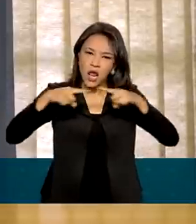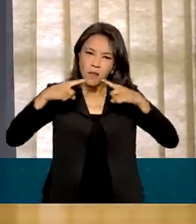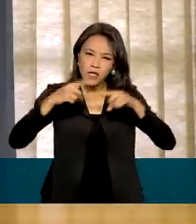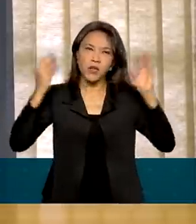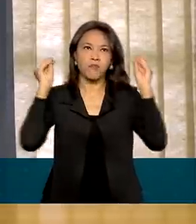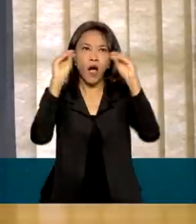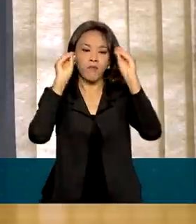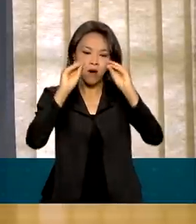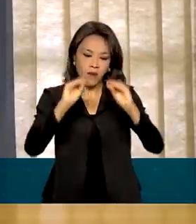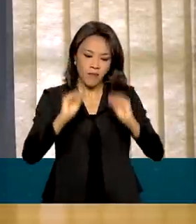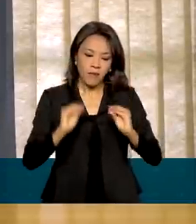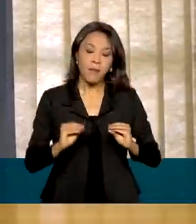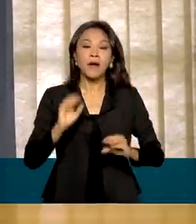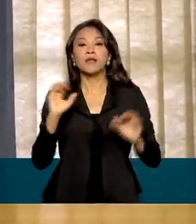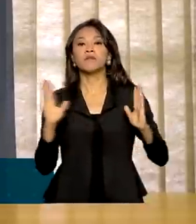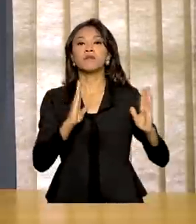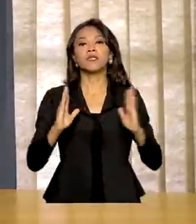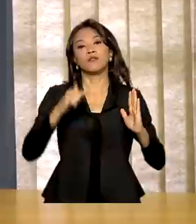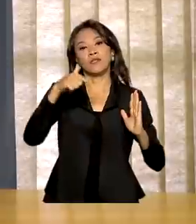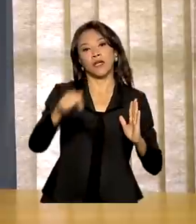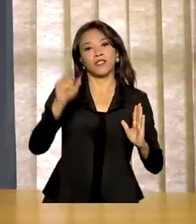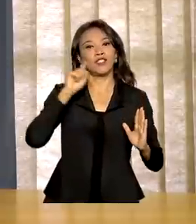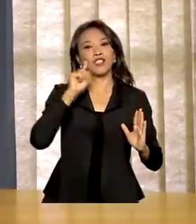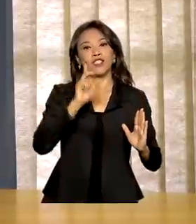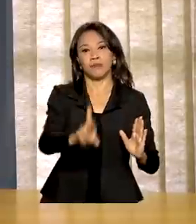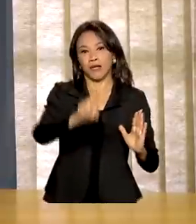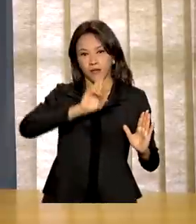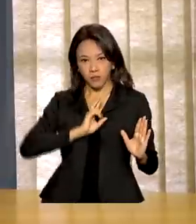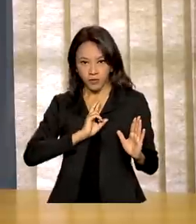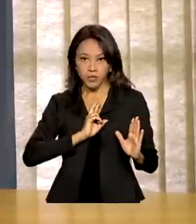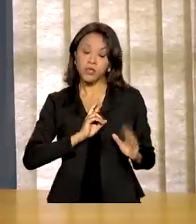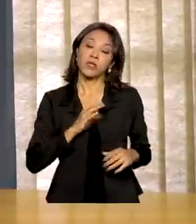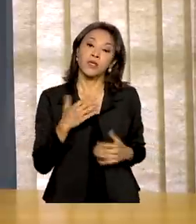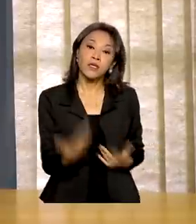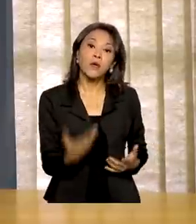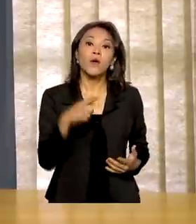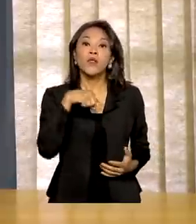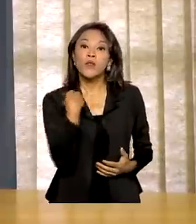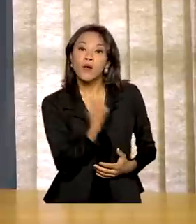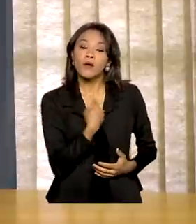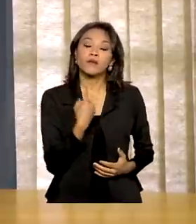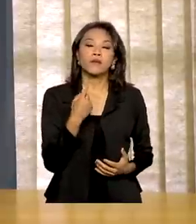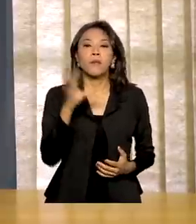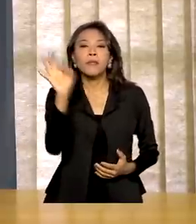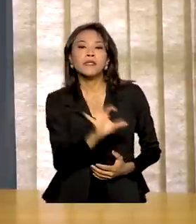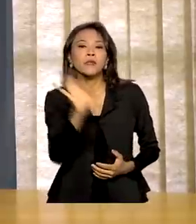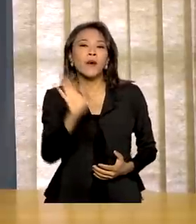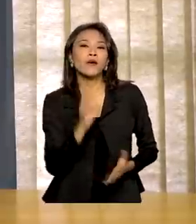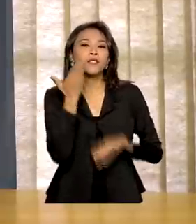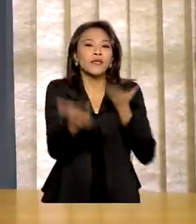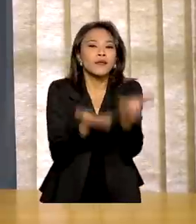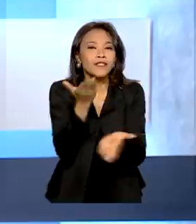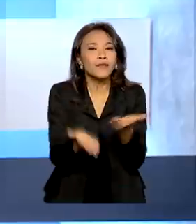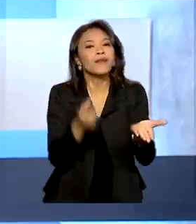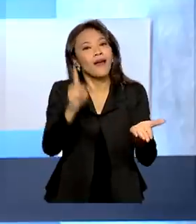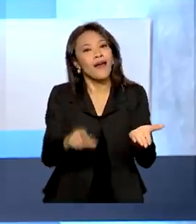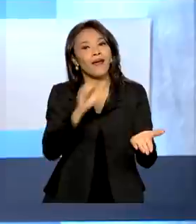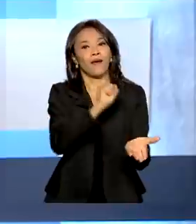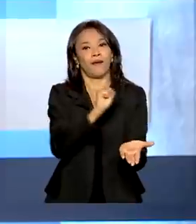reclamação atendida em um prazo de até sete dias. A nossa percentual de atendimento da plataforma chega até 80%.